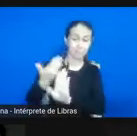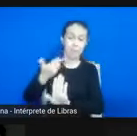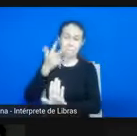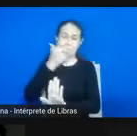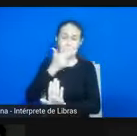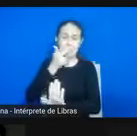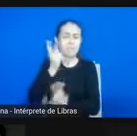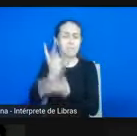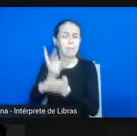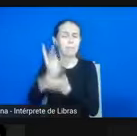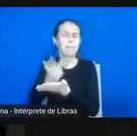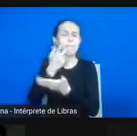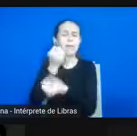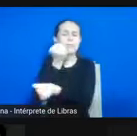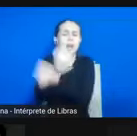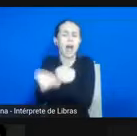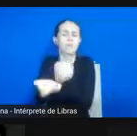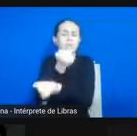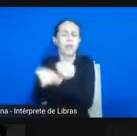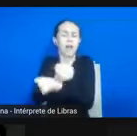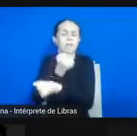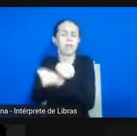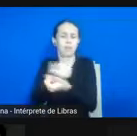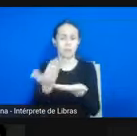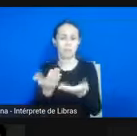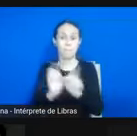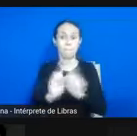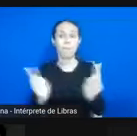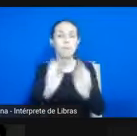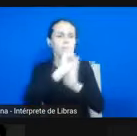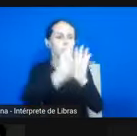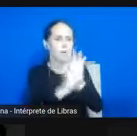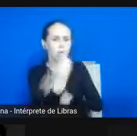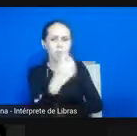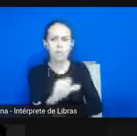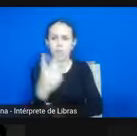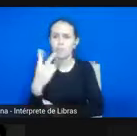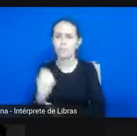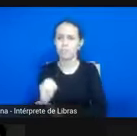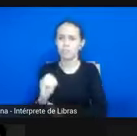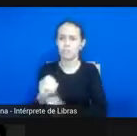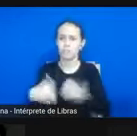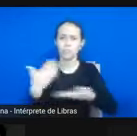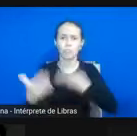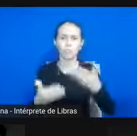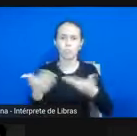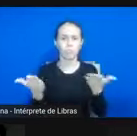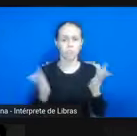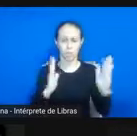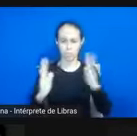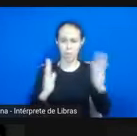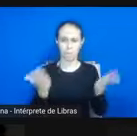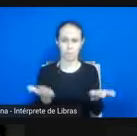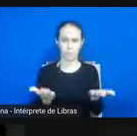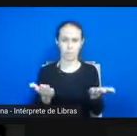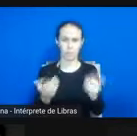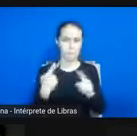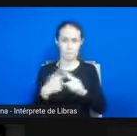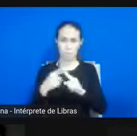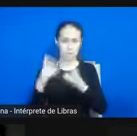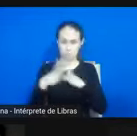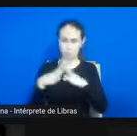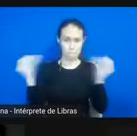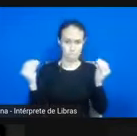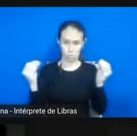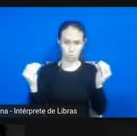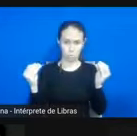a gente trazer o século XIX e o XX e as pessoas negras nesse lugar. porque a gente não sumiu ou a gente deixou de existir